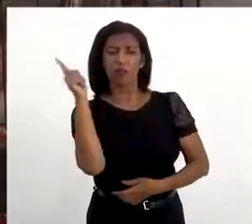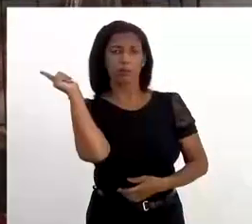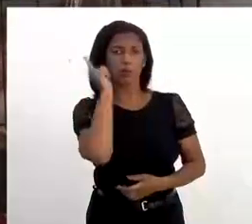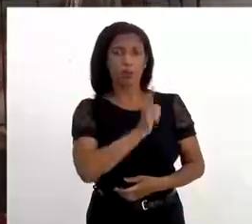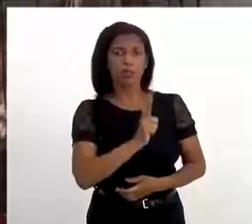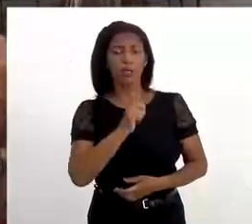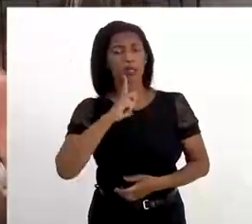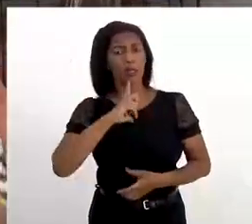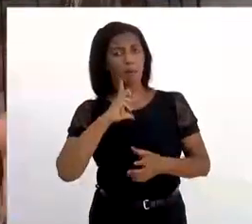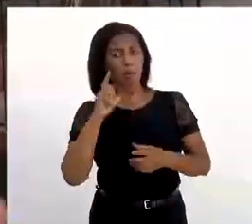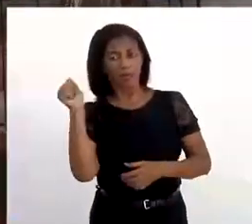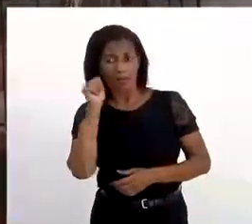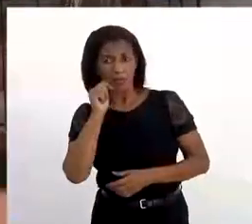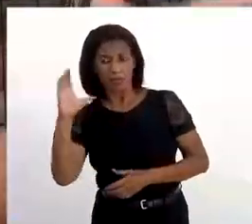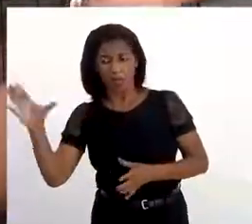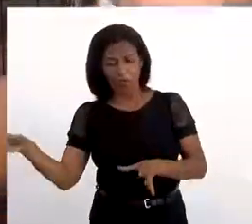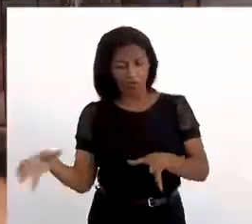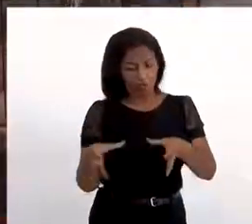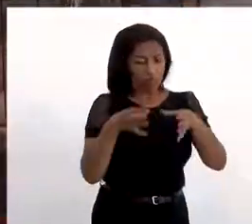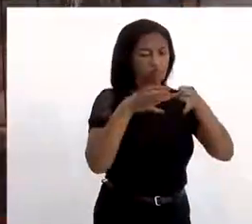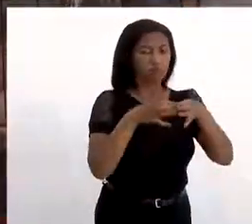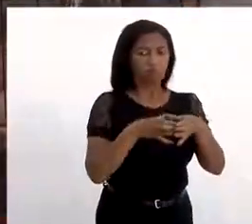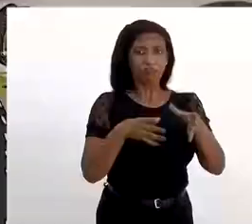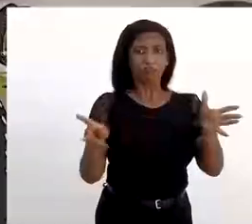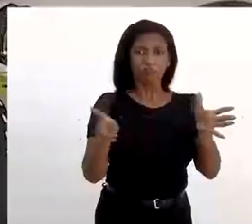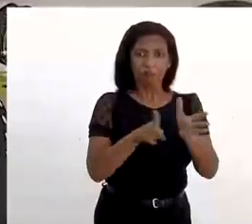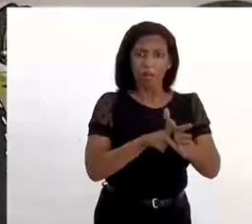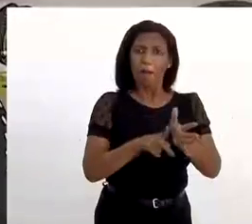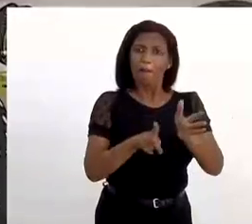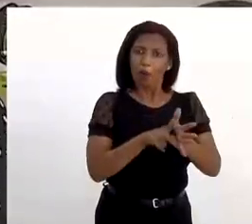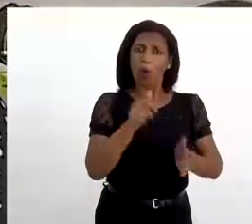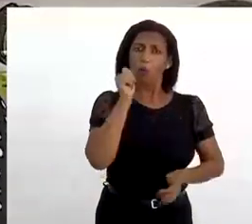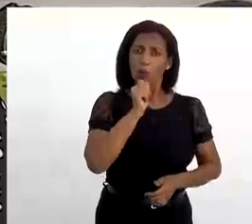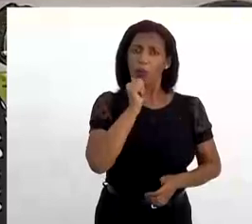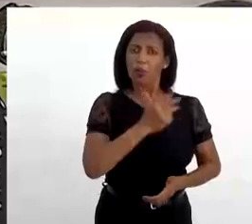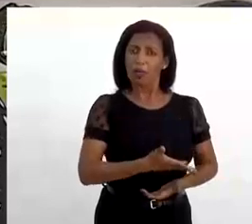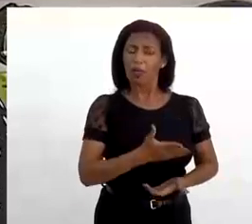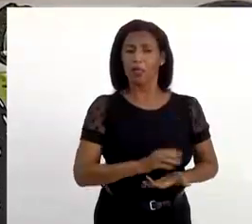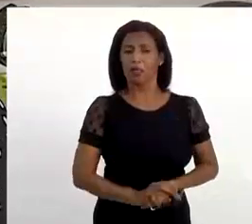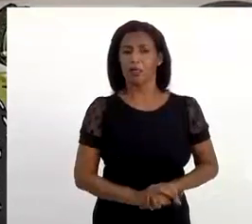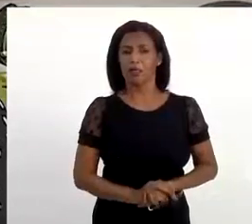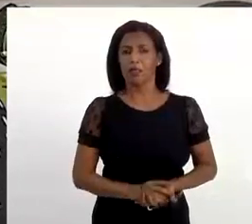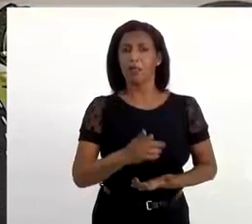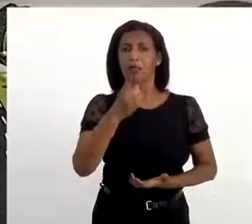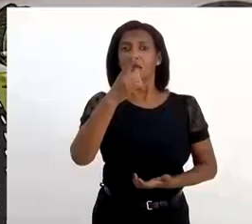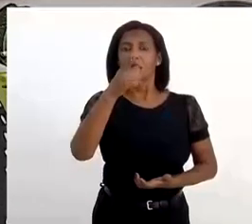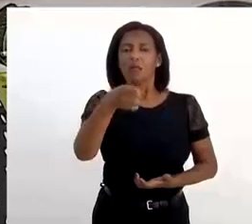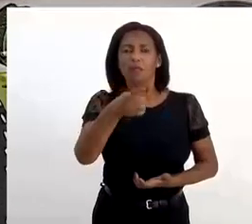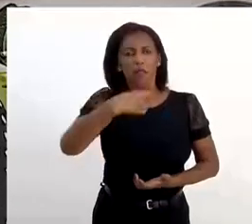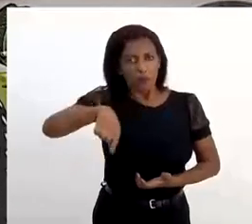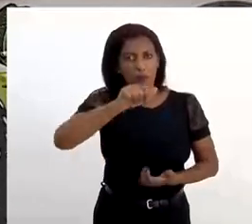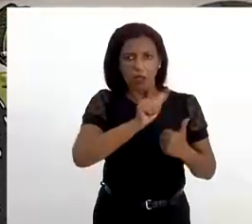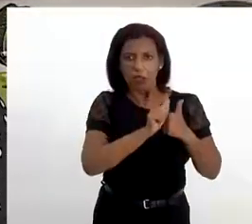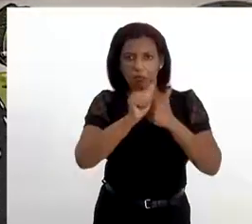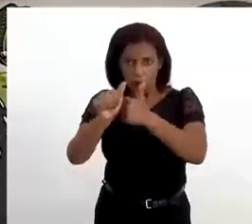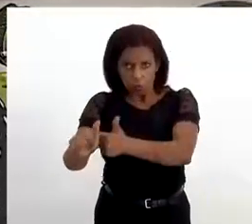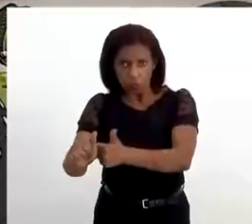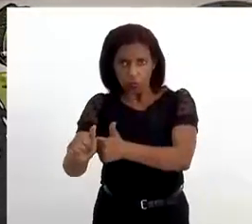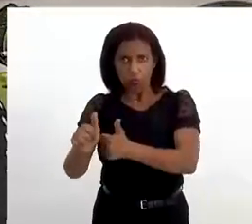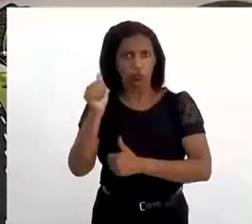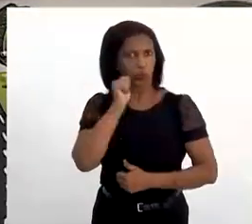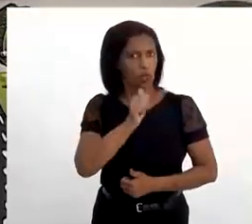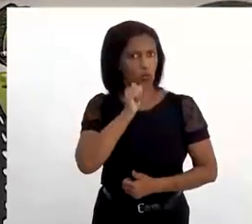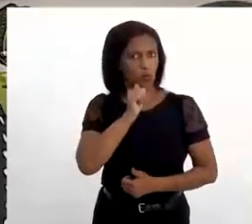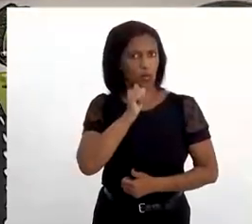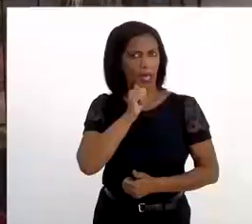mulheres fossem ouvidas, acolhidas por uma delegada. E vocês costumam acompanhá-las até na hora que elas prestam